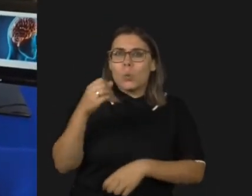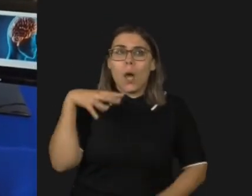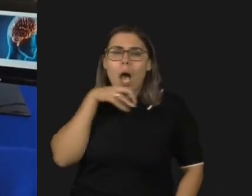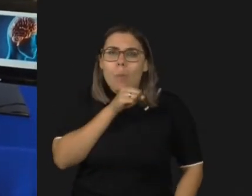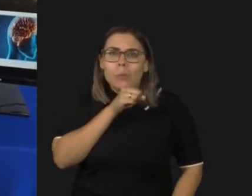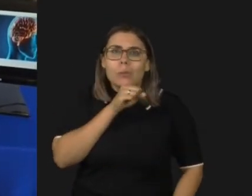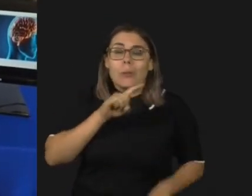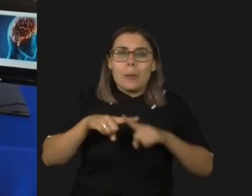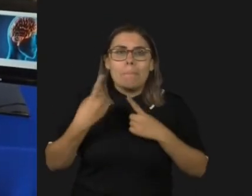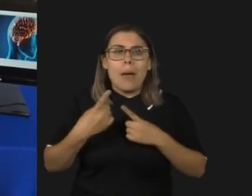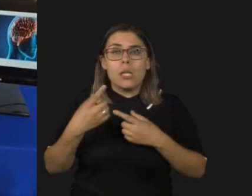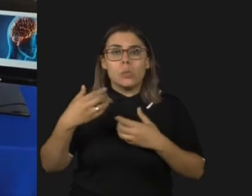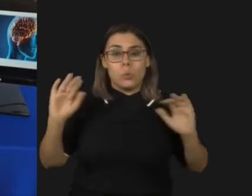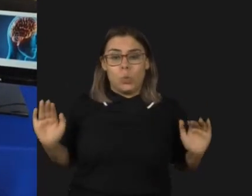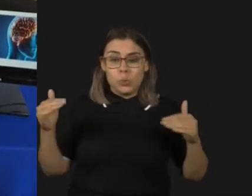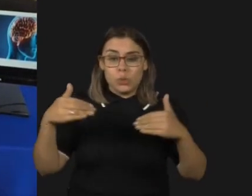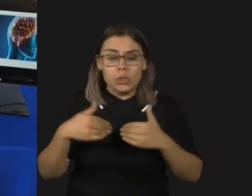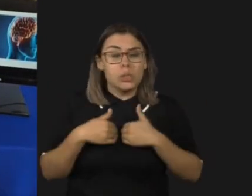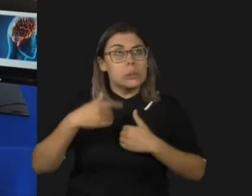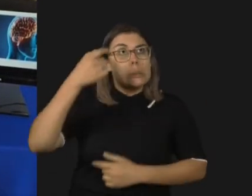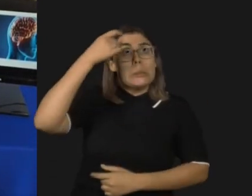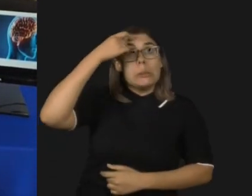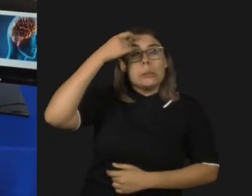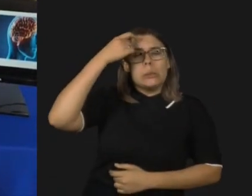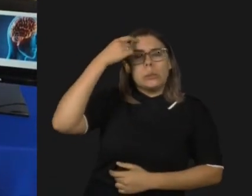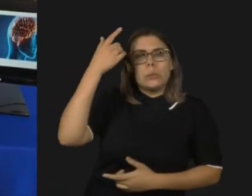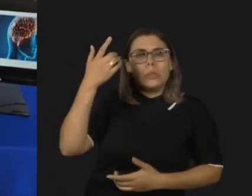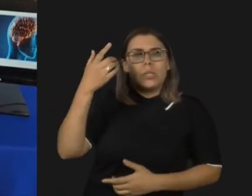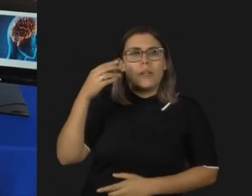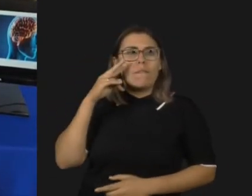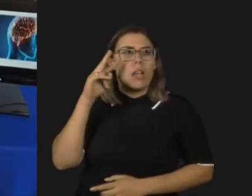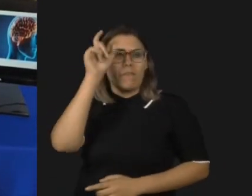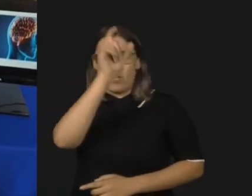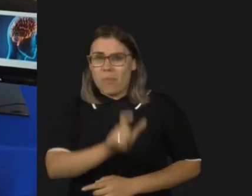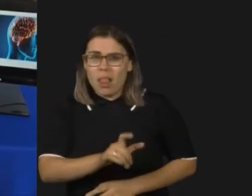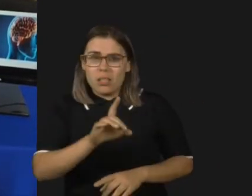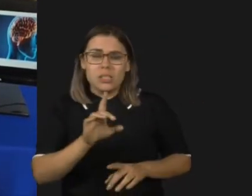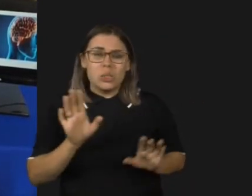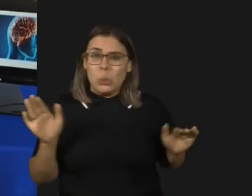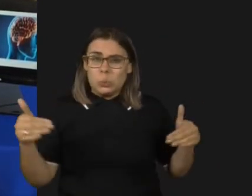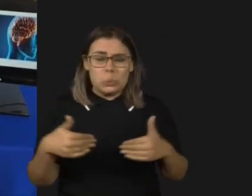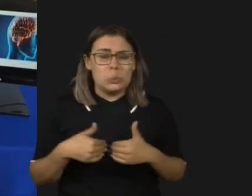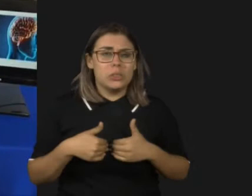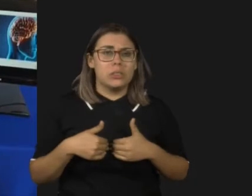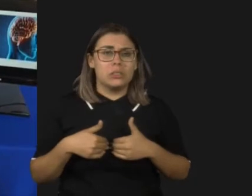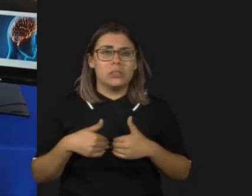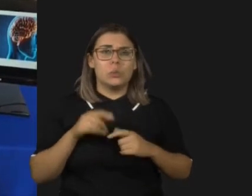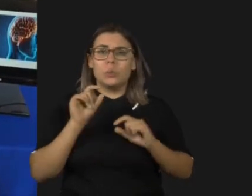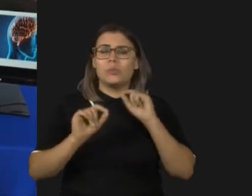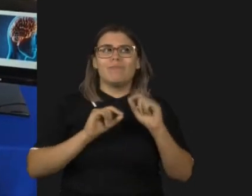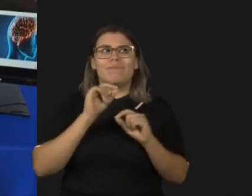latência onde muitos autistas ficam fazendo a estereotipia. No meu caso, foi uma estereotipia pendular. E nesse